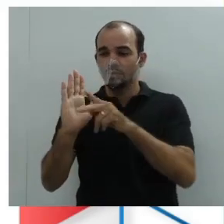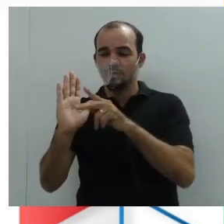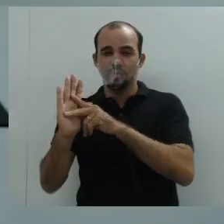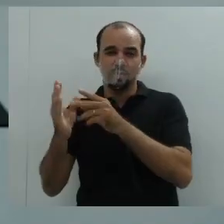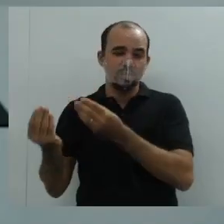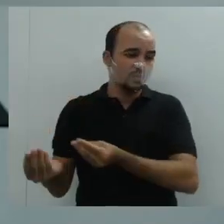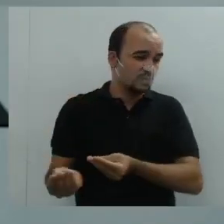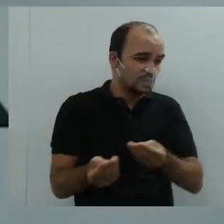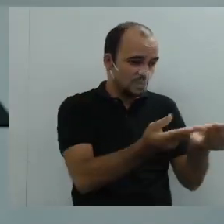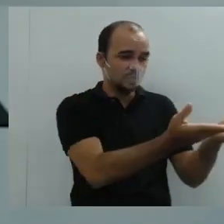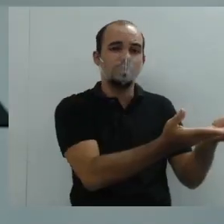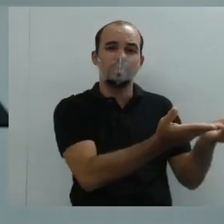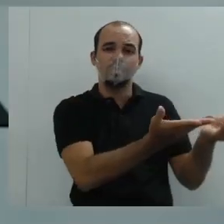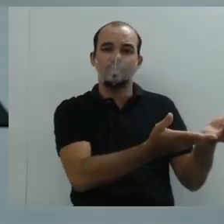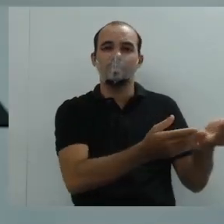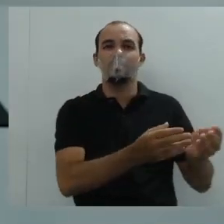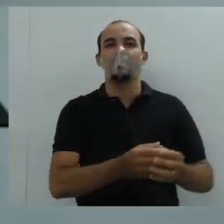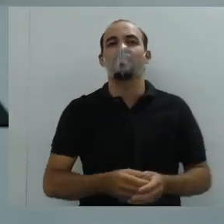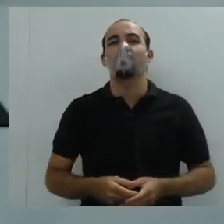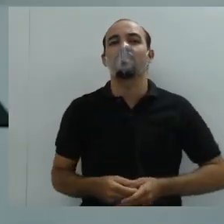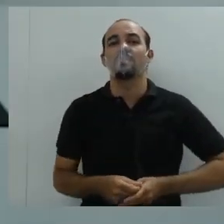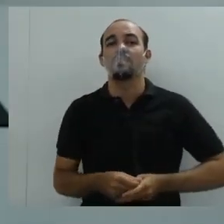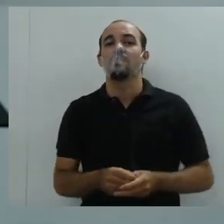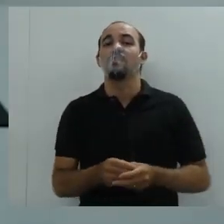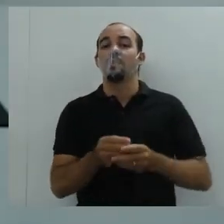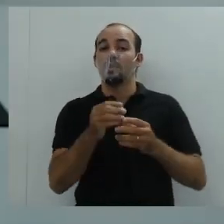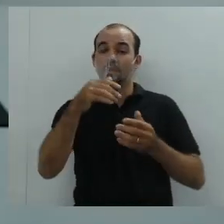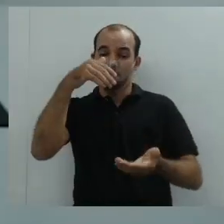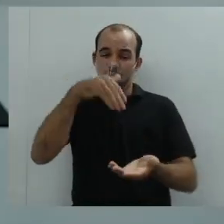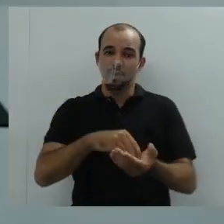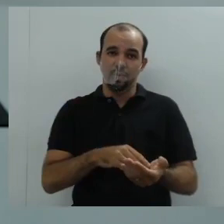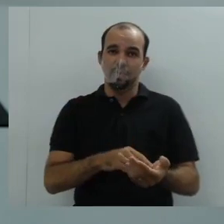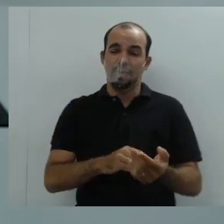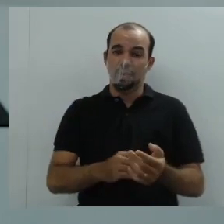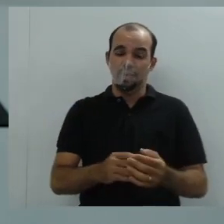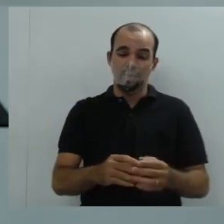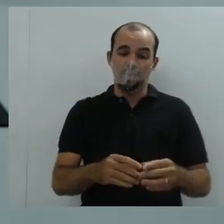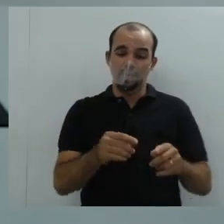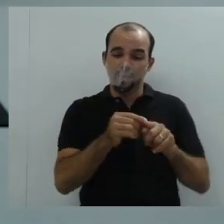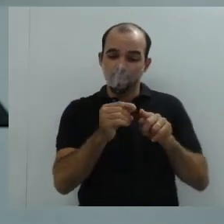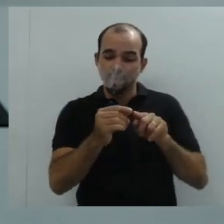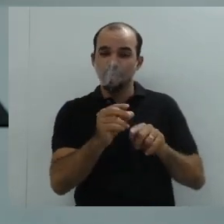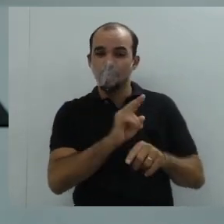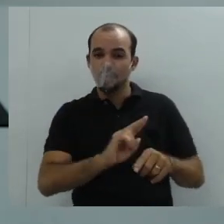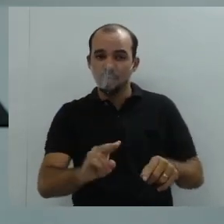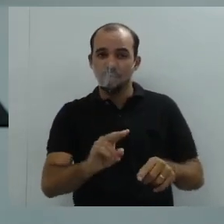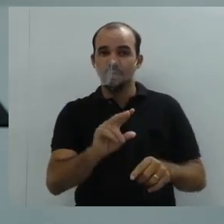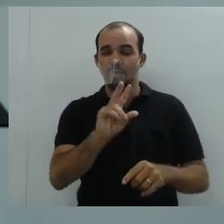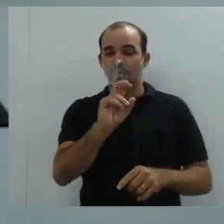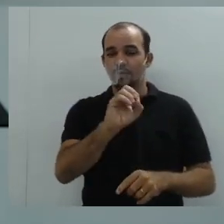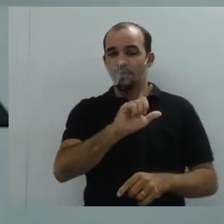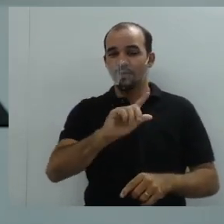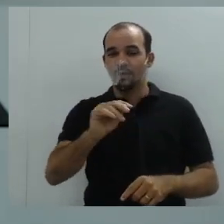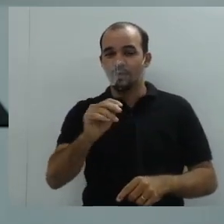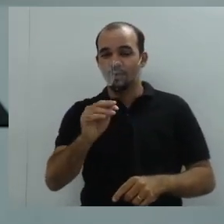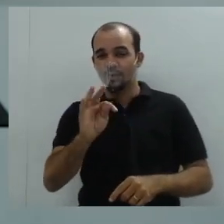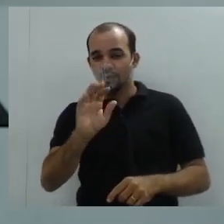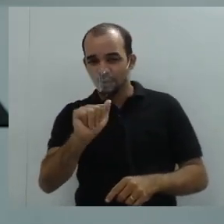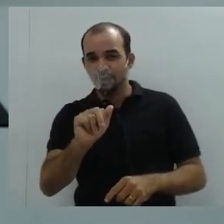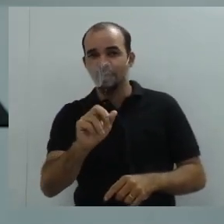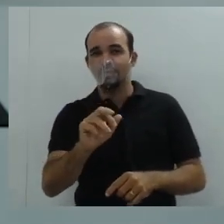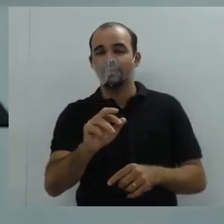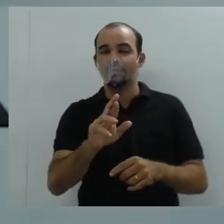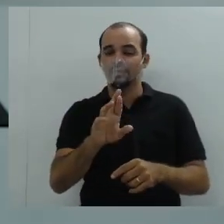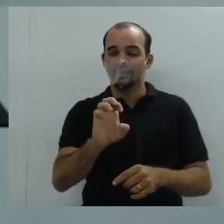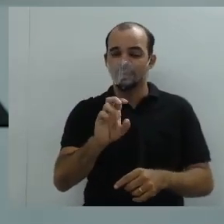Viram aí como ele atendeu a todas as características e requisitos da estrutura do abaixo assinado?